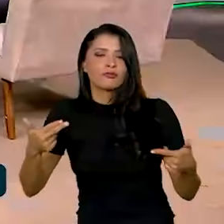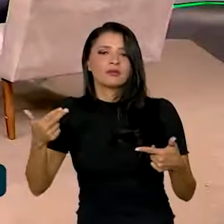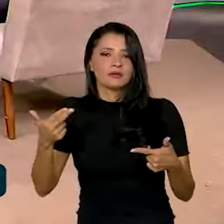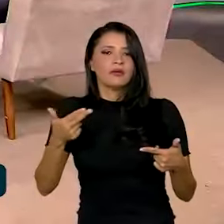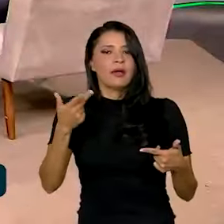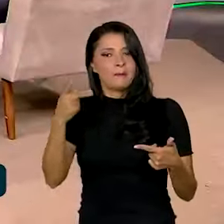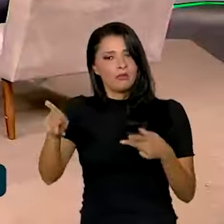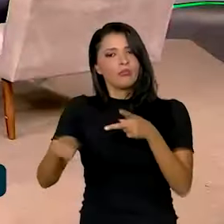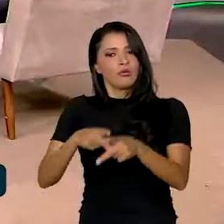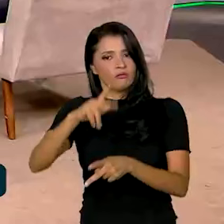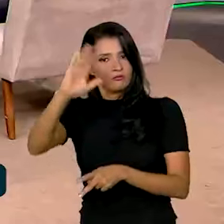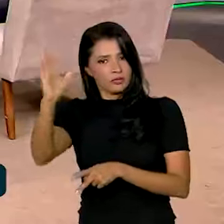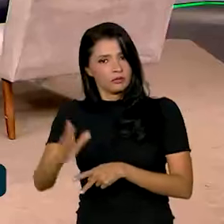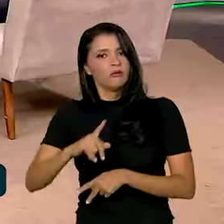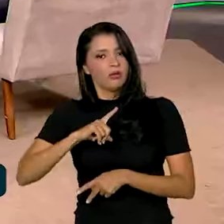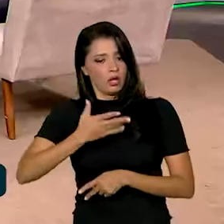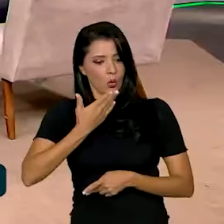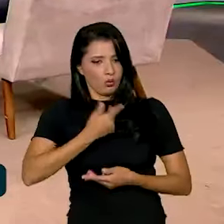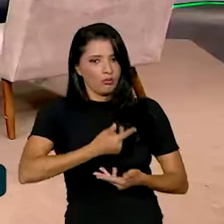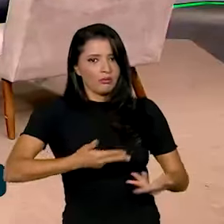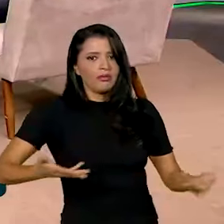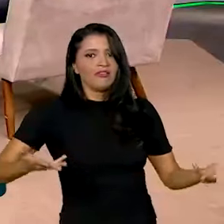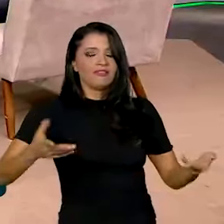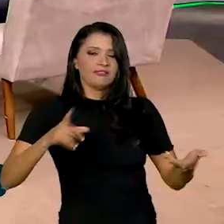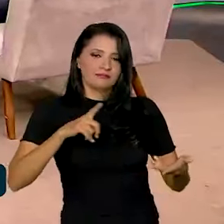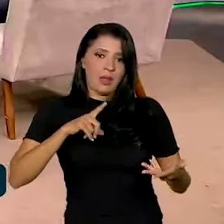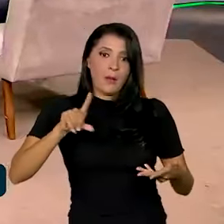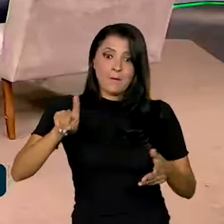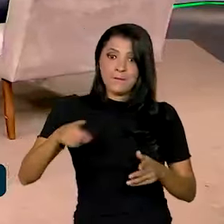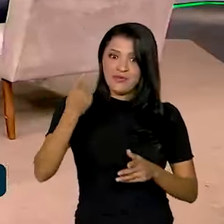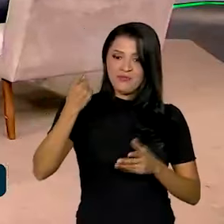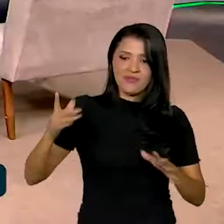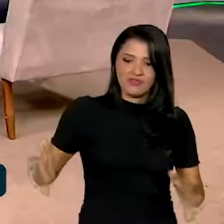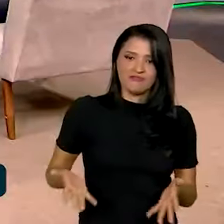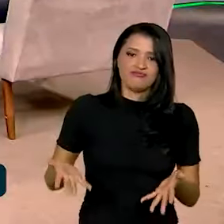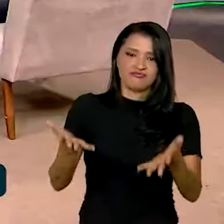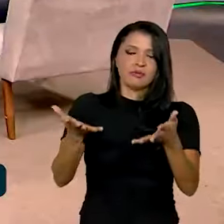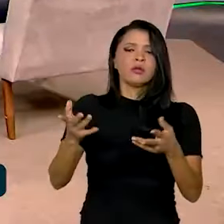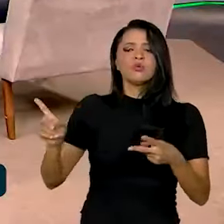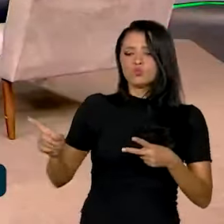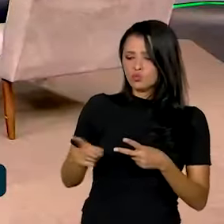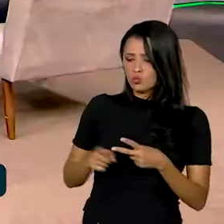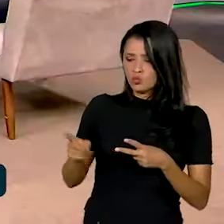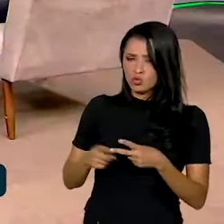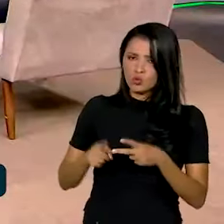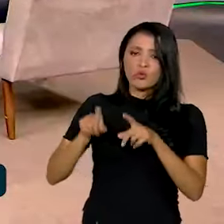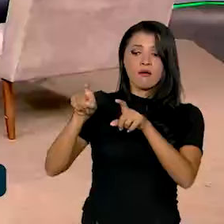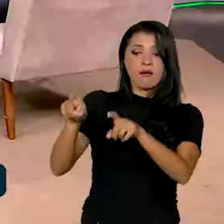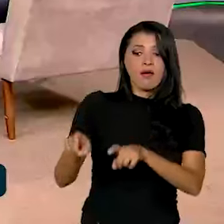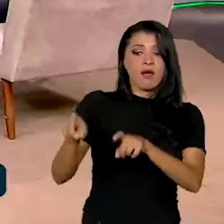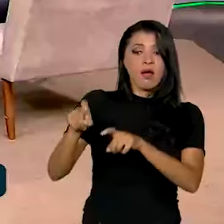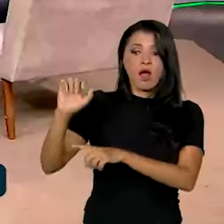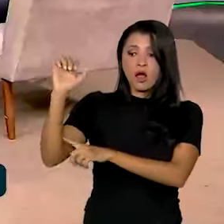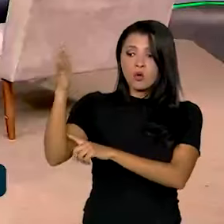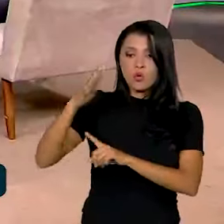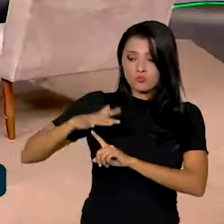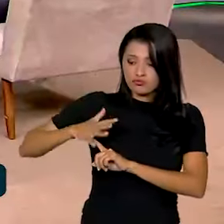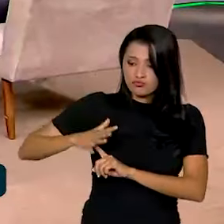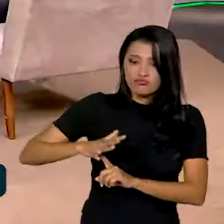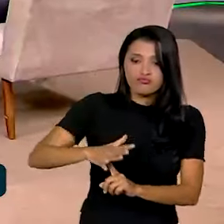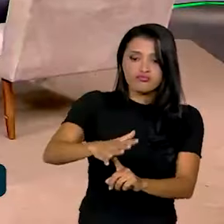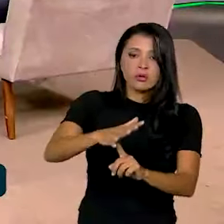para a mesa do povo brasileiro. Então, o primeiro incentivo foi esse. O segundo incentivo para a agroecologia, porque a gente tem que fazer uma